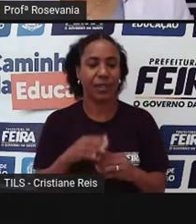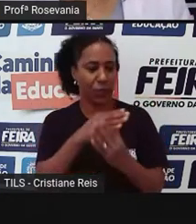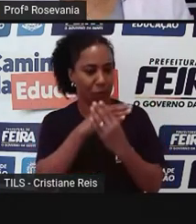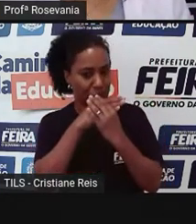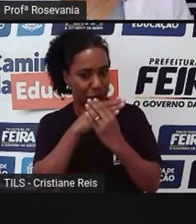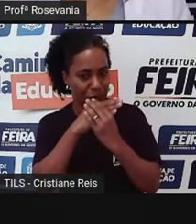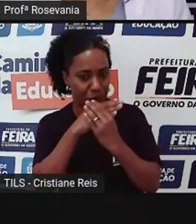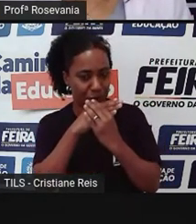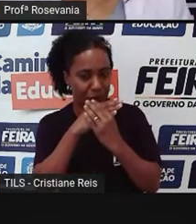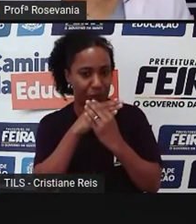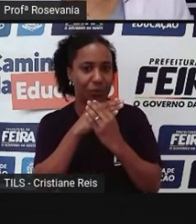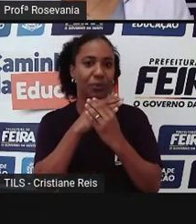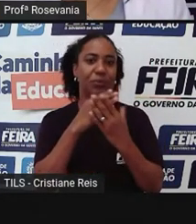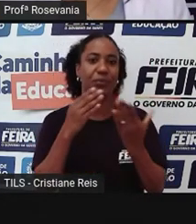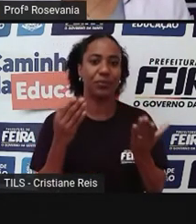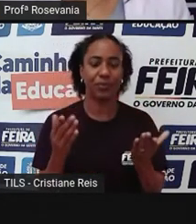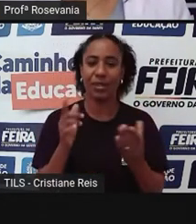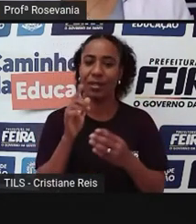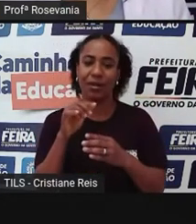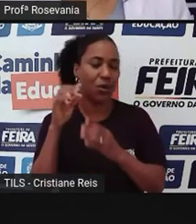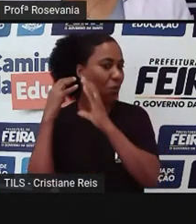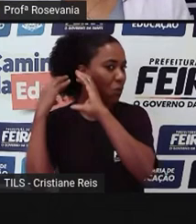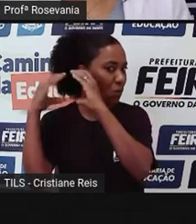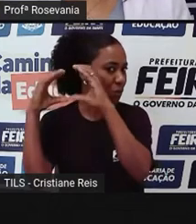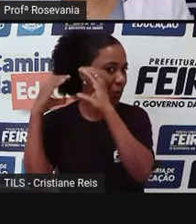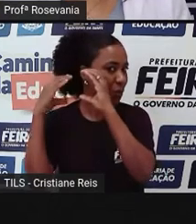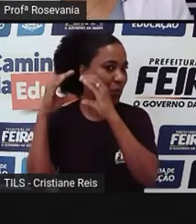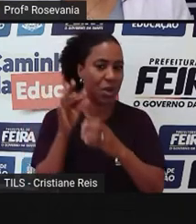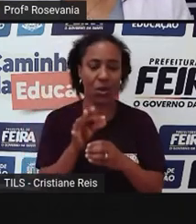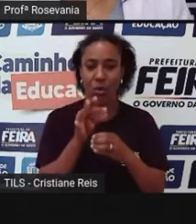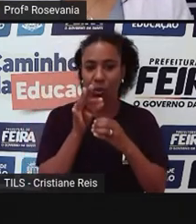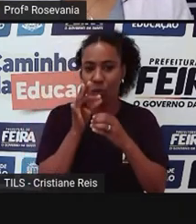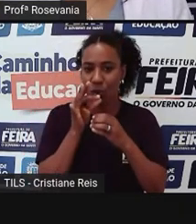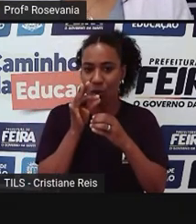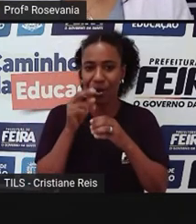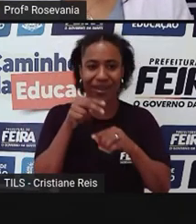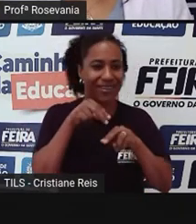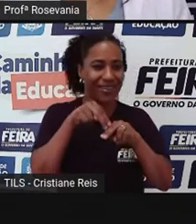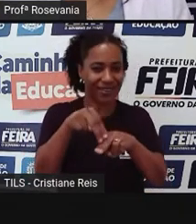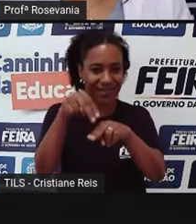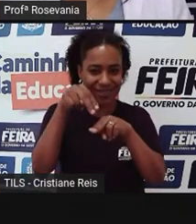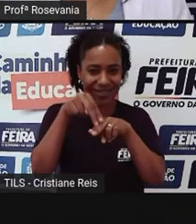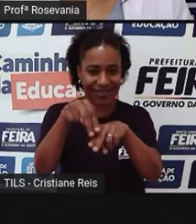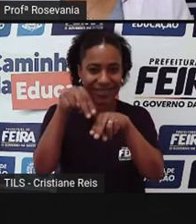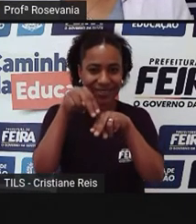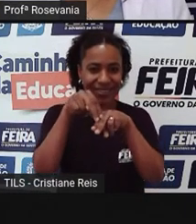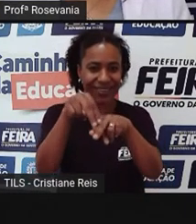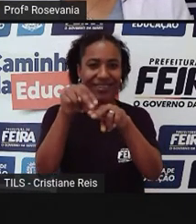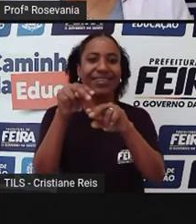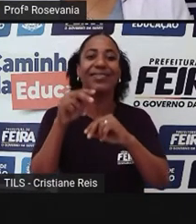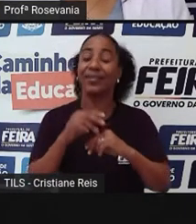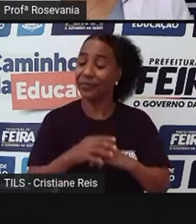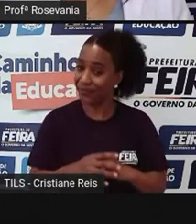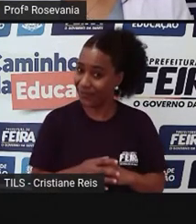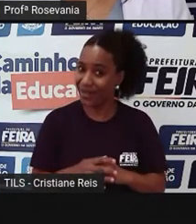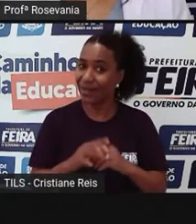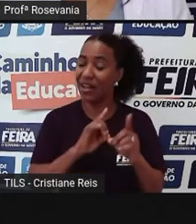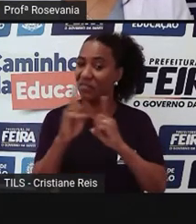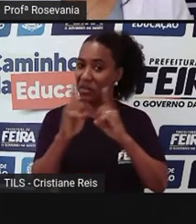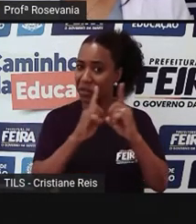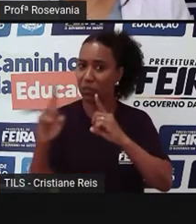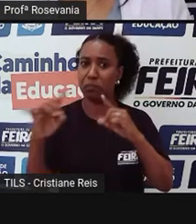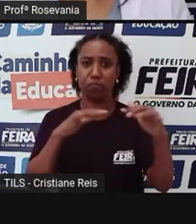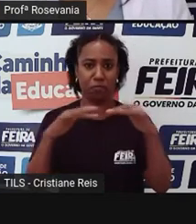sanduíches, né, uma boa aguinha de coco, a pista de skate, para quem gosta, e é uma avenida bastante movimentada.